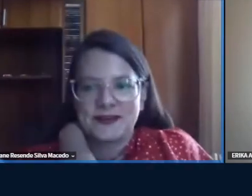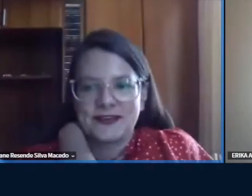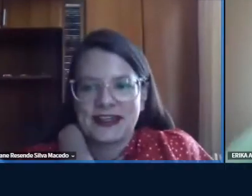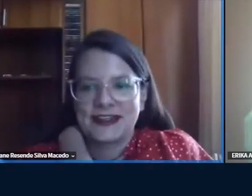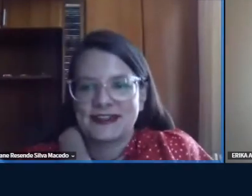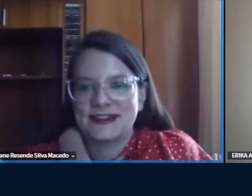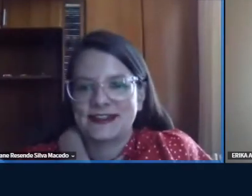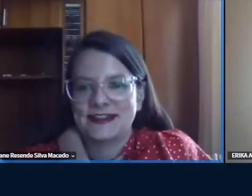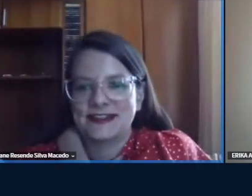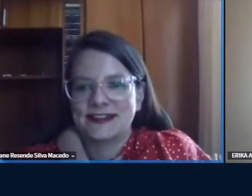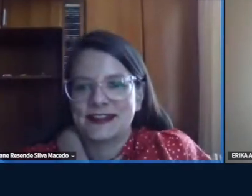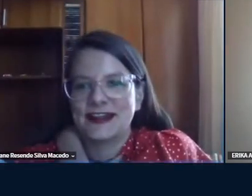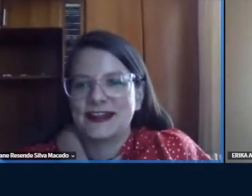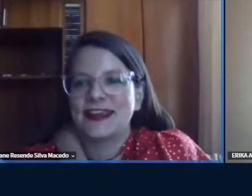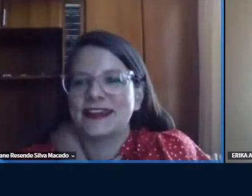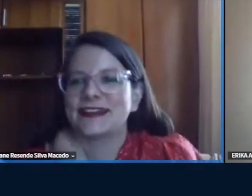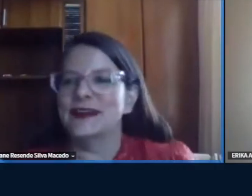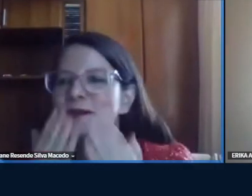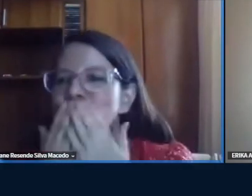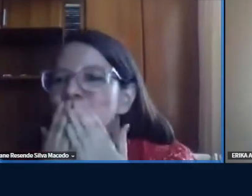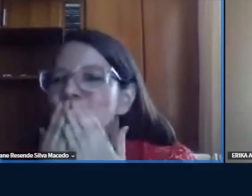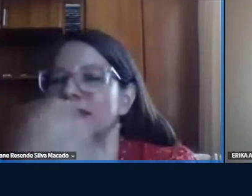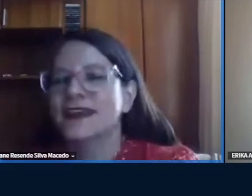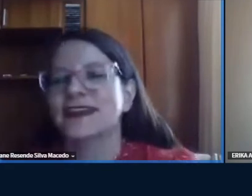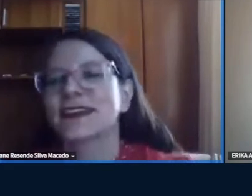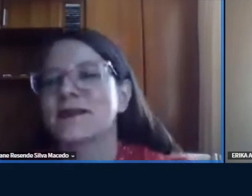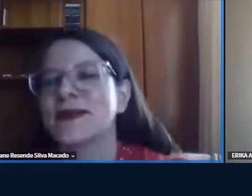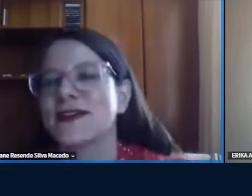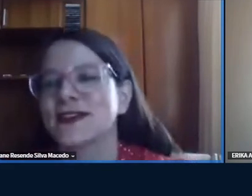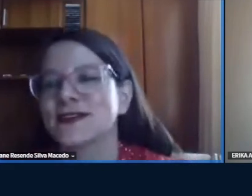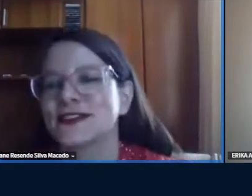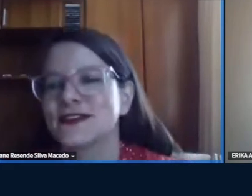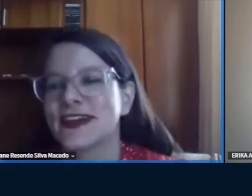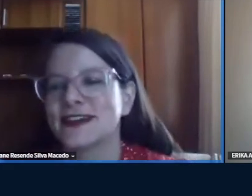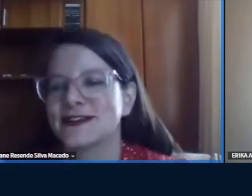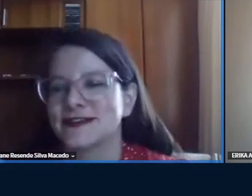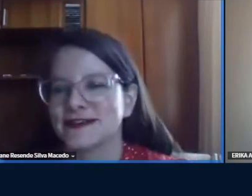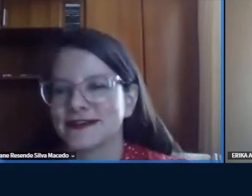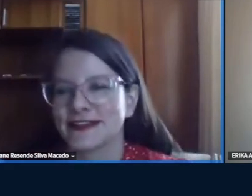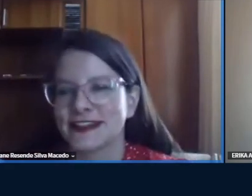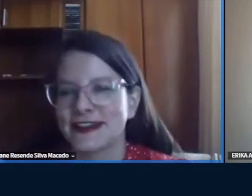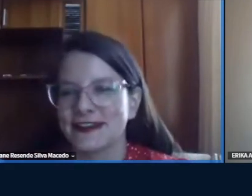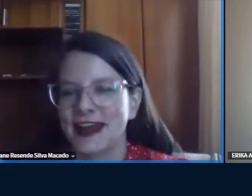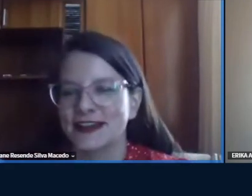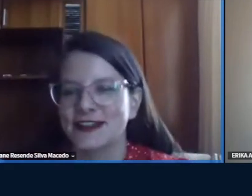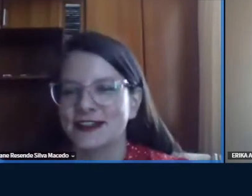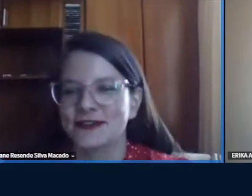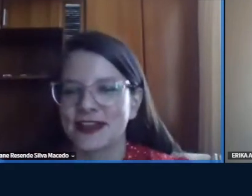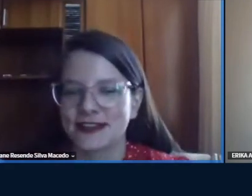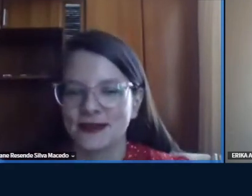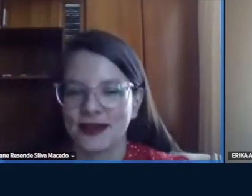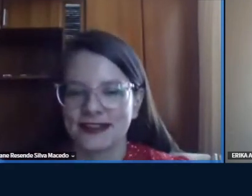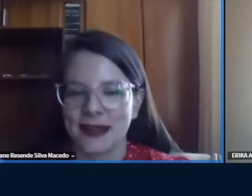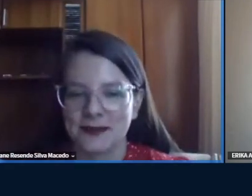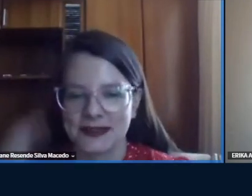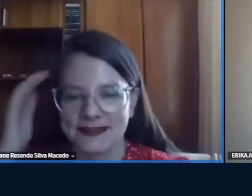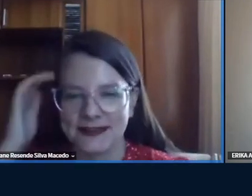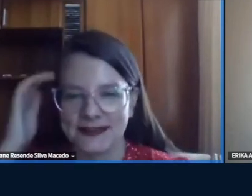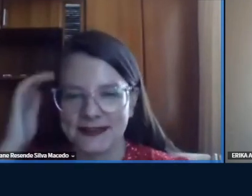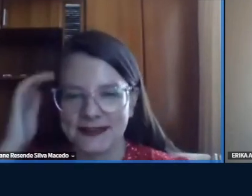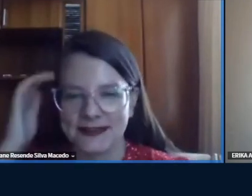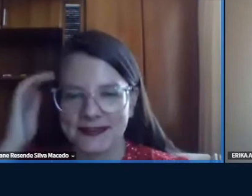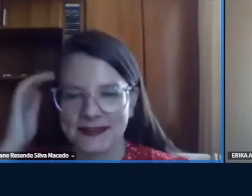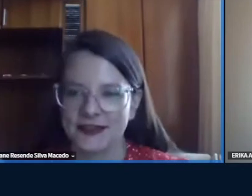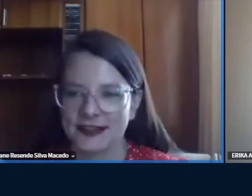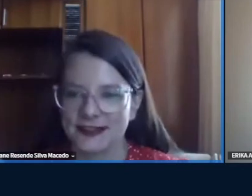estou muito feliz Anitta que tempão que eu não te vejo que saudade a gente conversa só no whatsapp